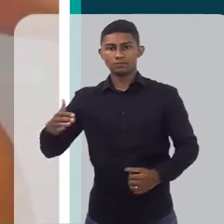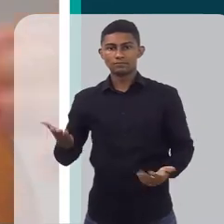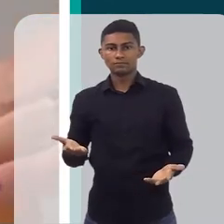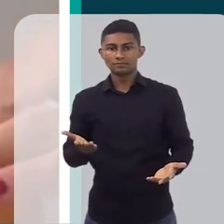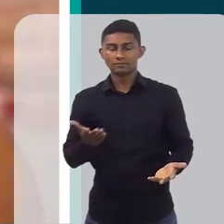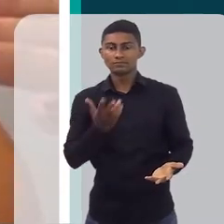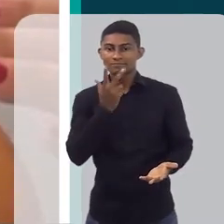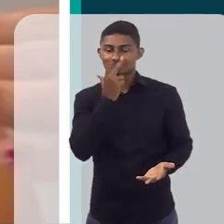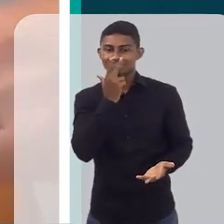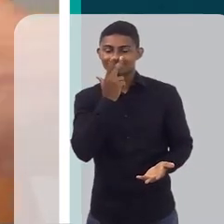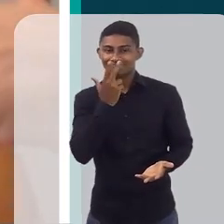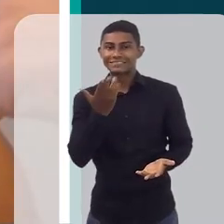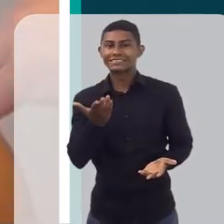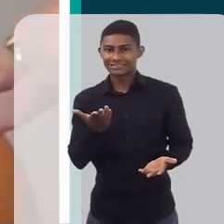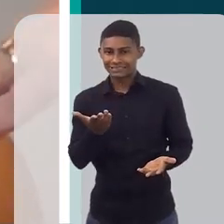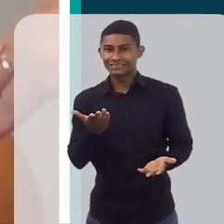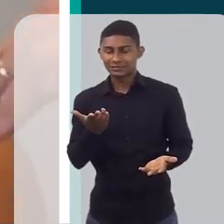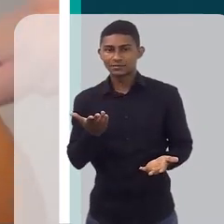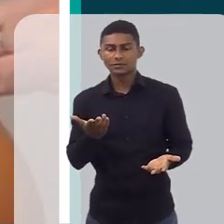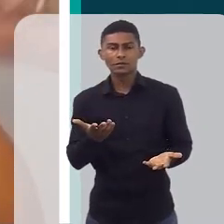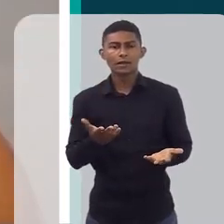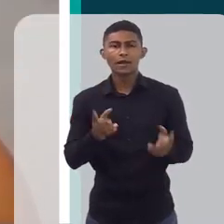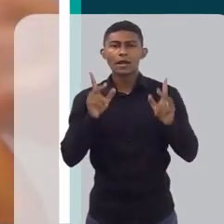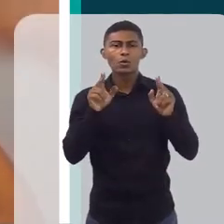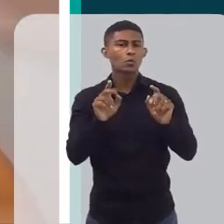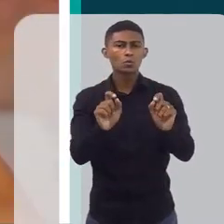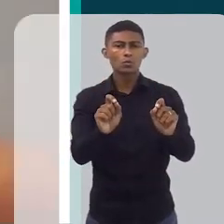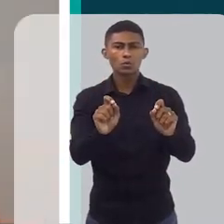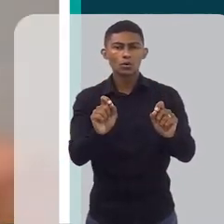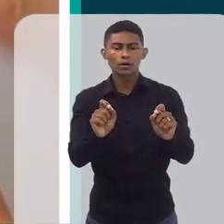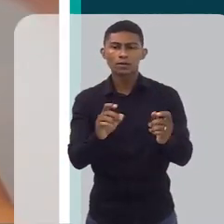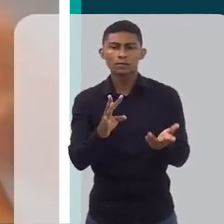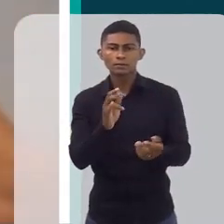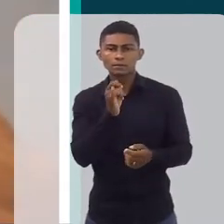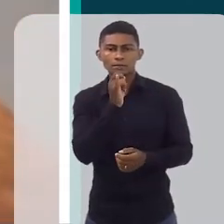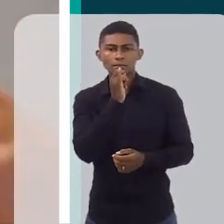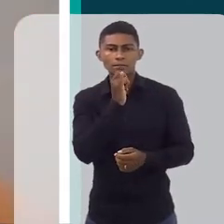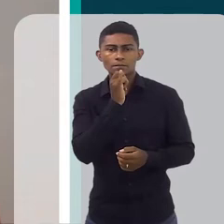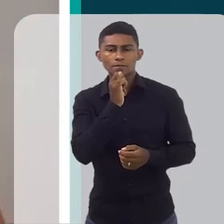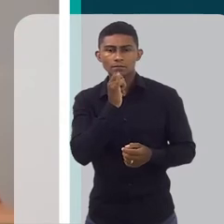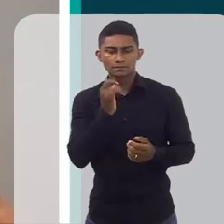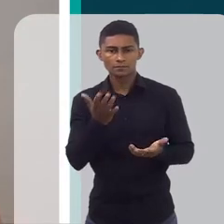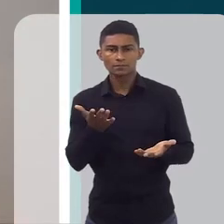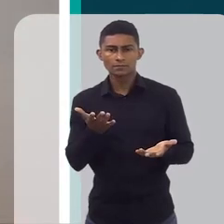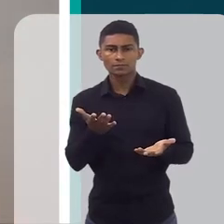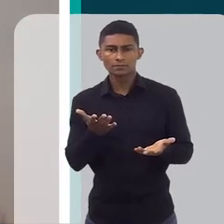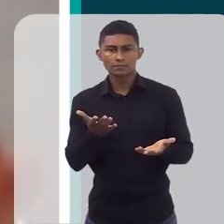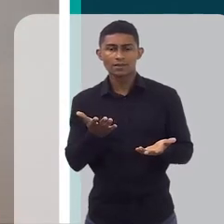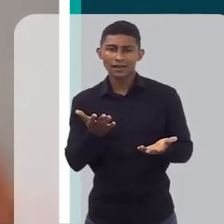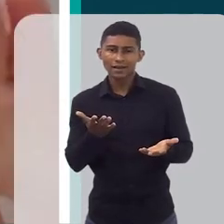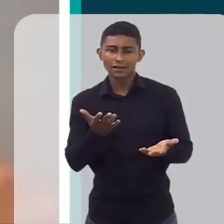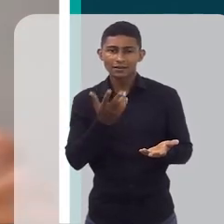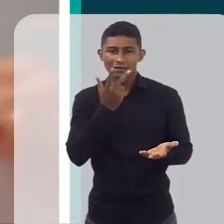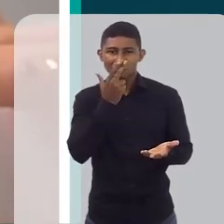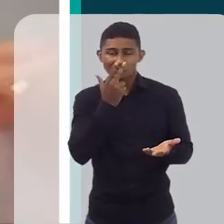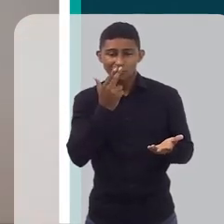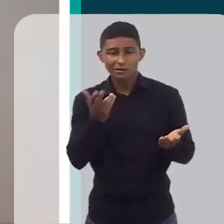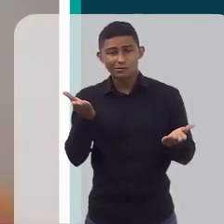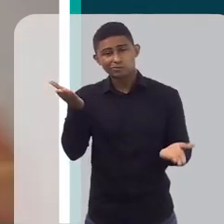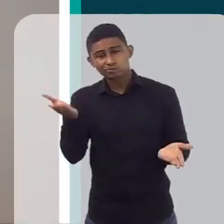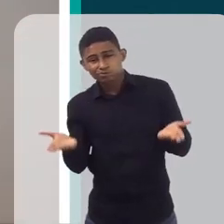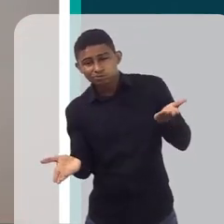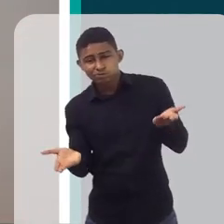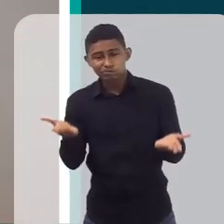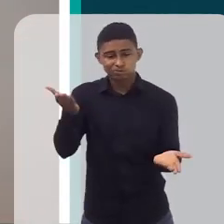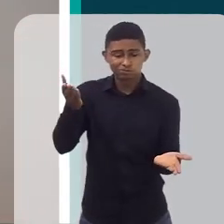é um desequilíbrio da balança, né? Então, é como se a balança ficasse desnivelada